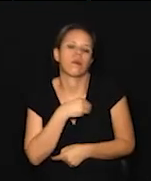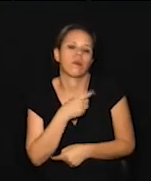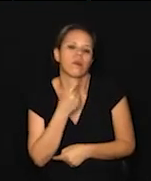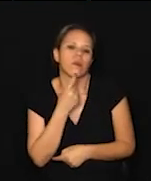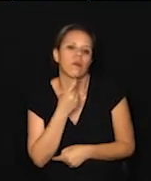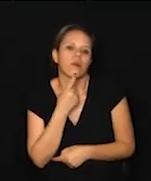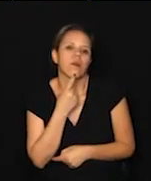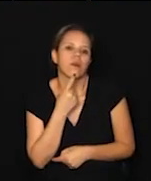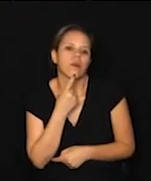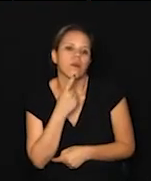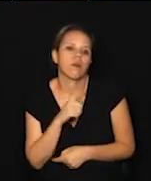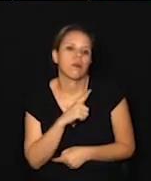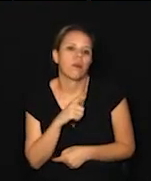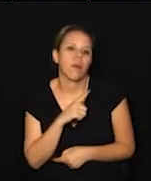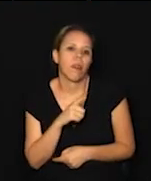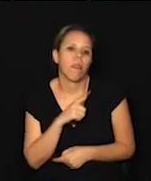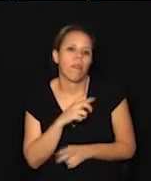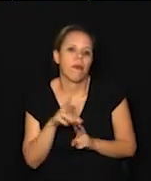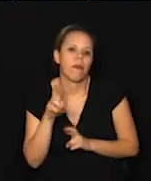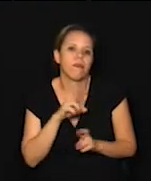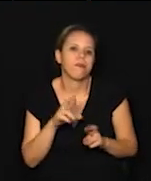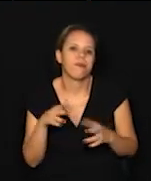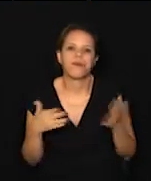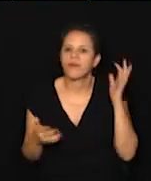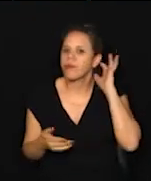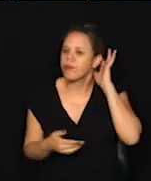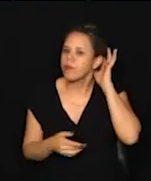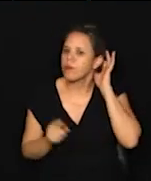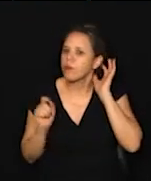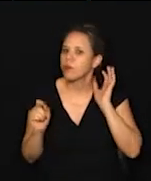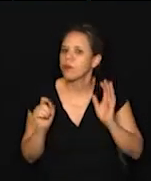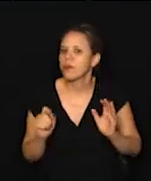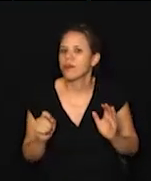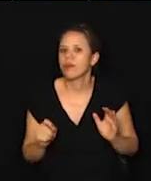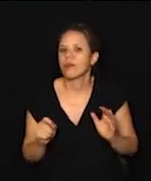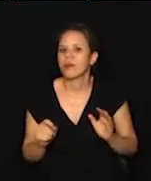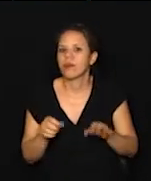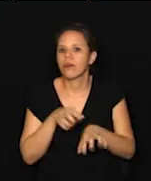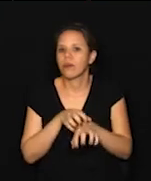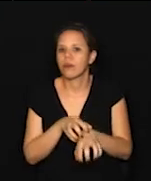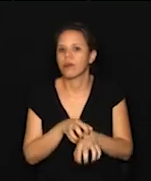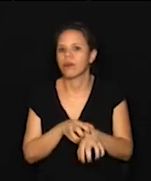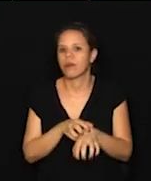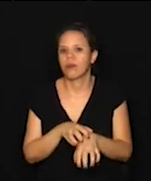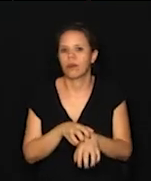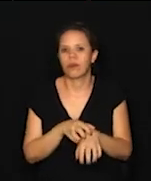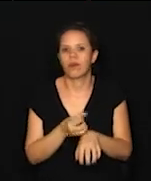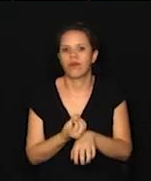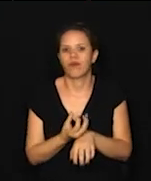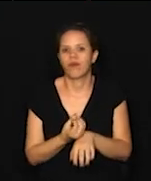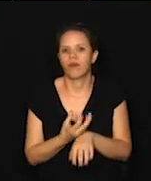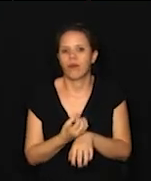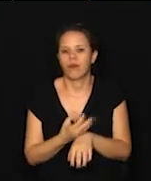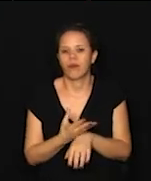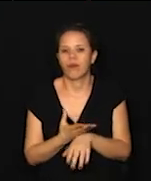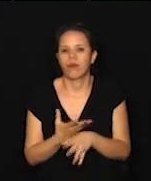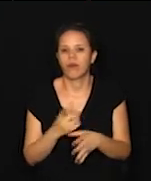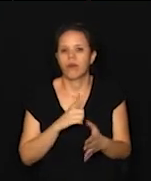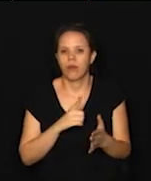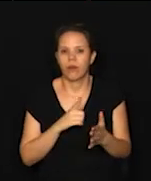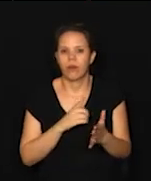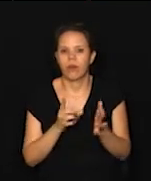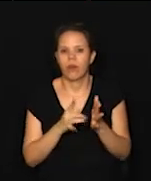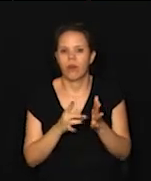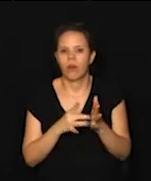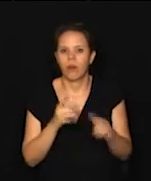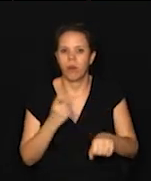Campinas tenha a previsão, então, de que essas viaturas recebam a blindagem. Então aí